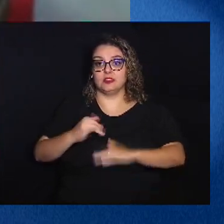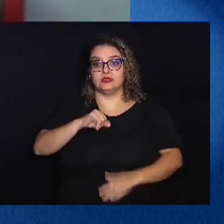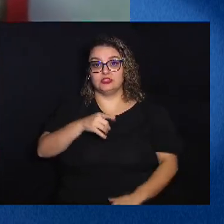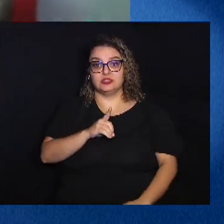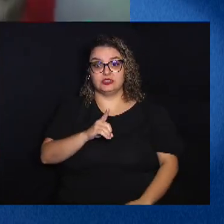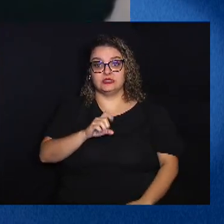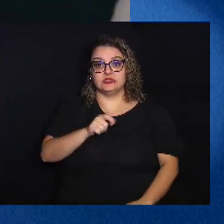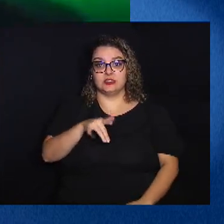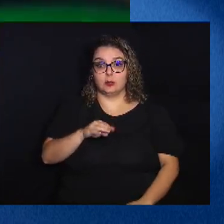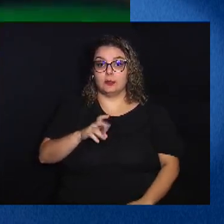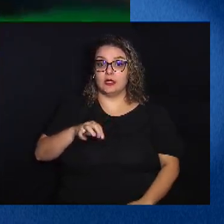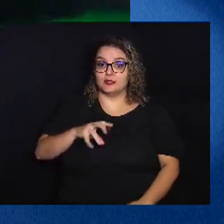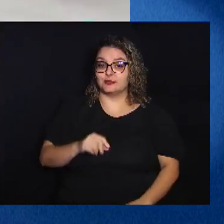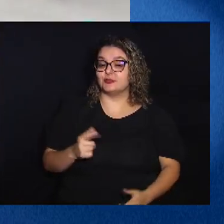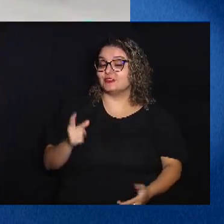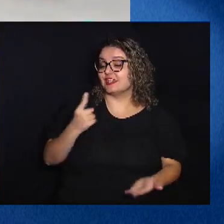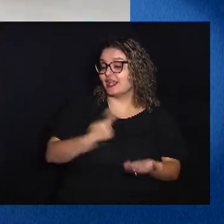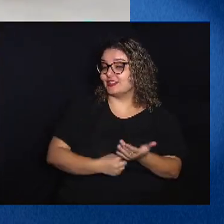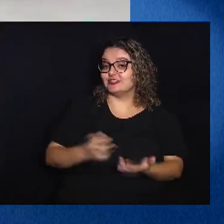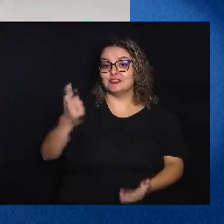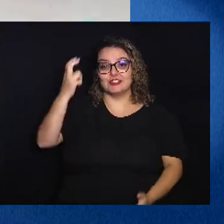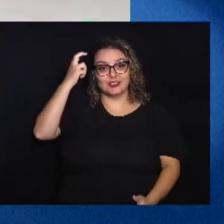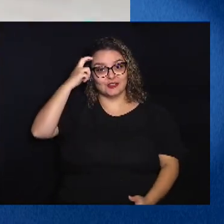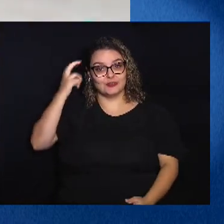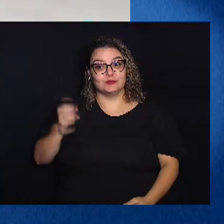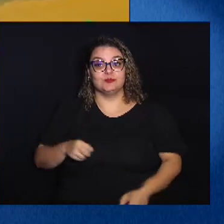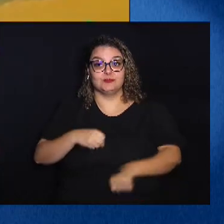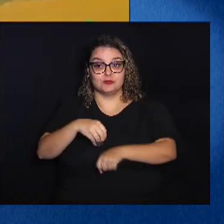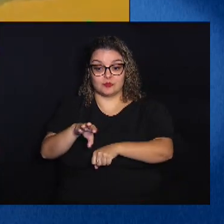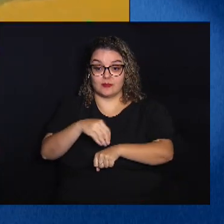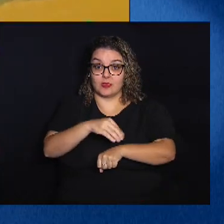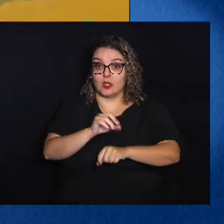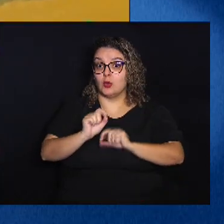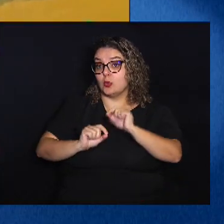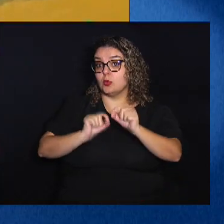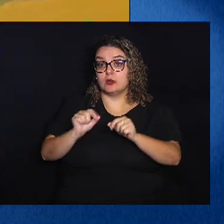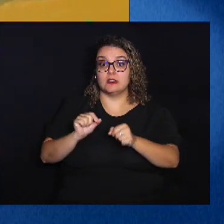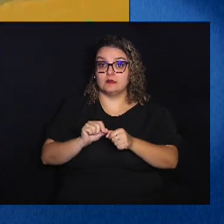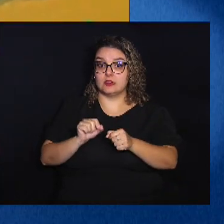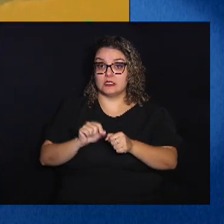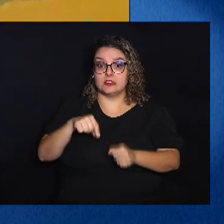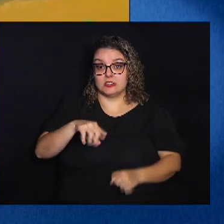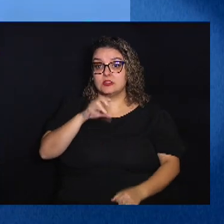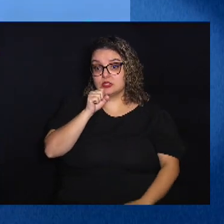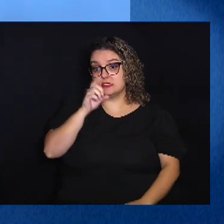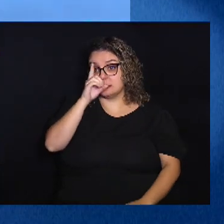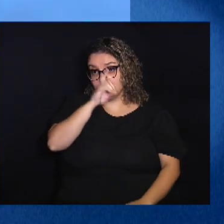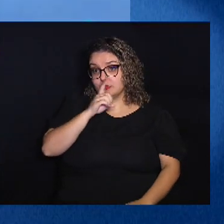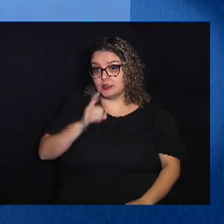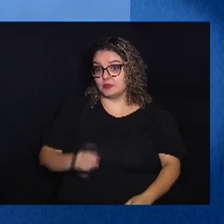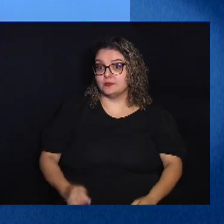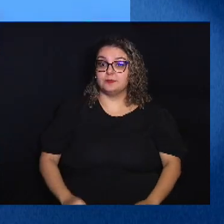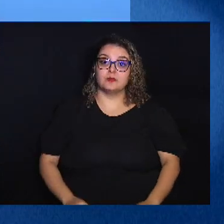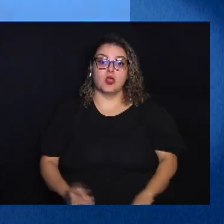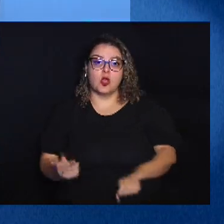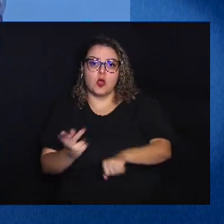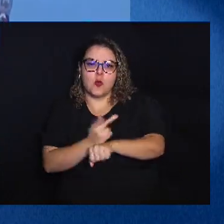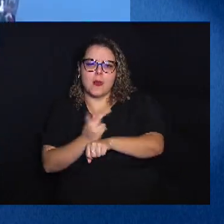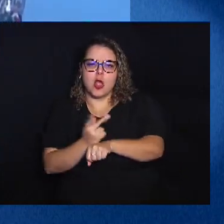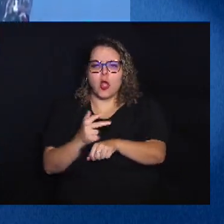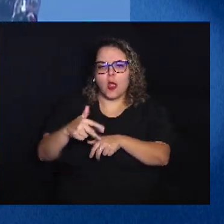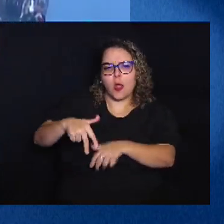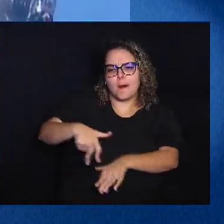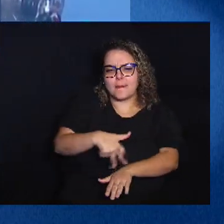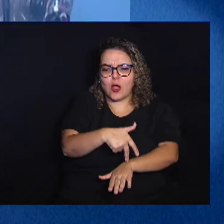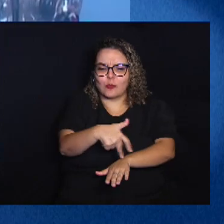e a agenda cultural traz dicas do que fazer neste fim de semana procurando um caminho para